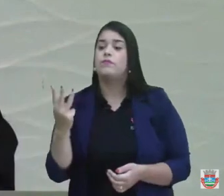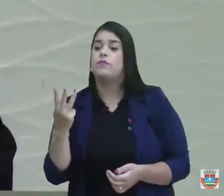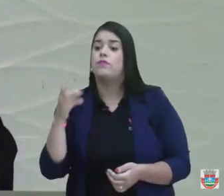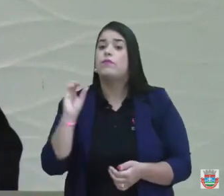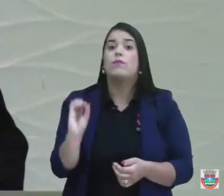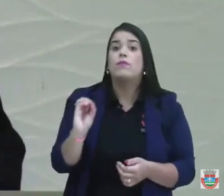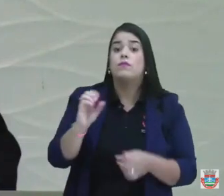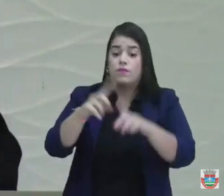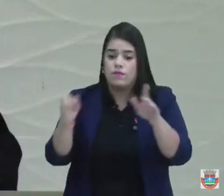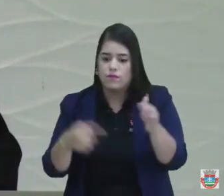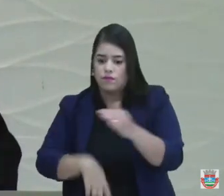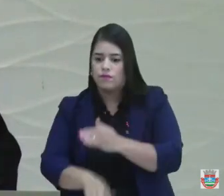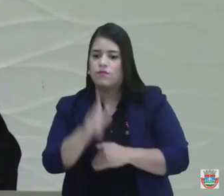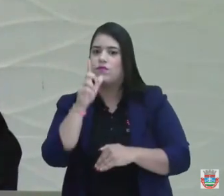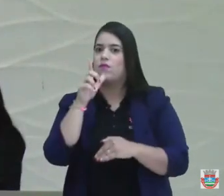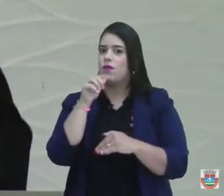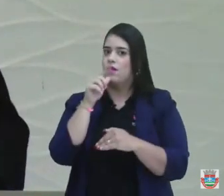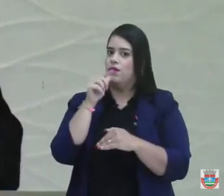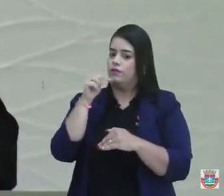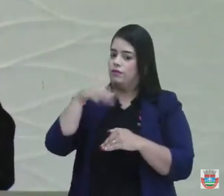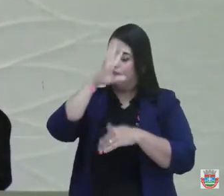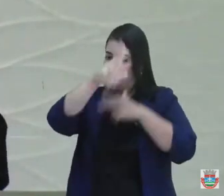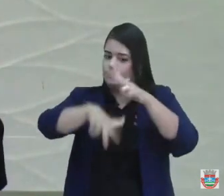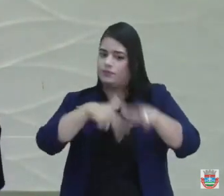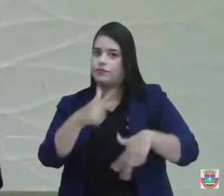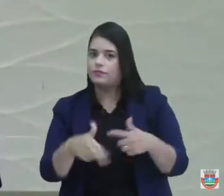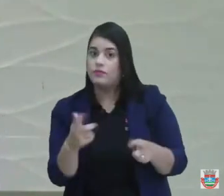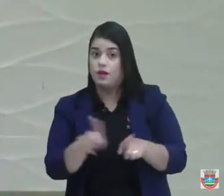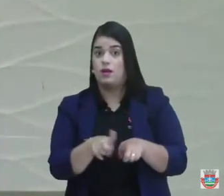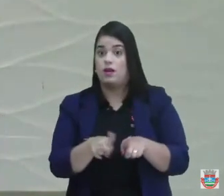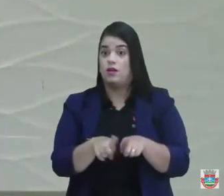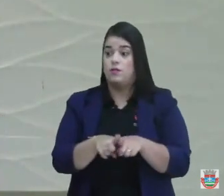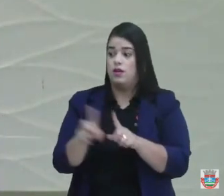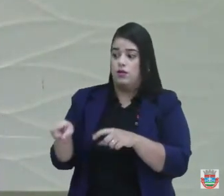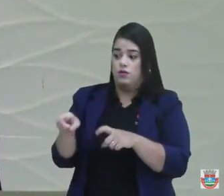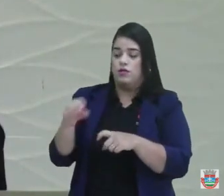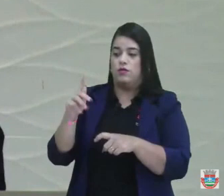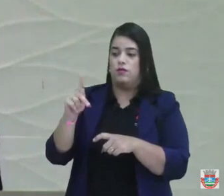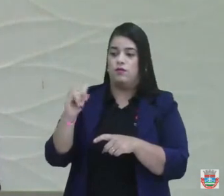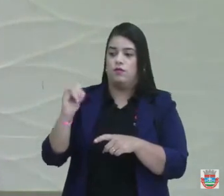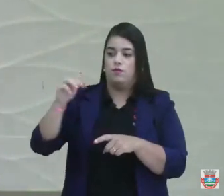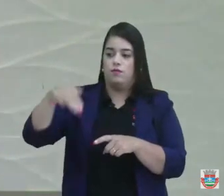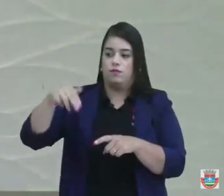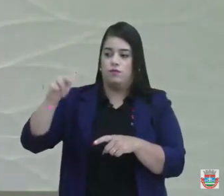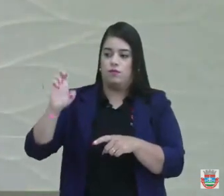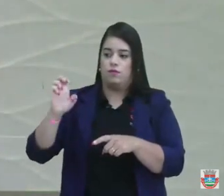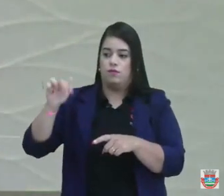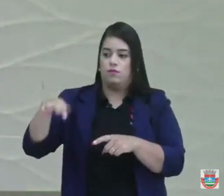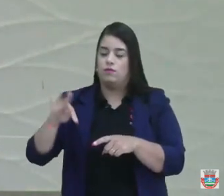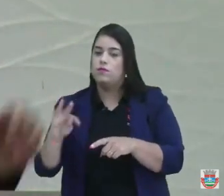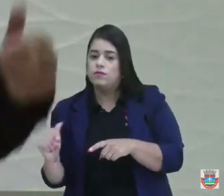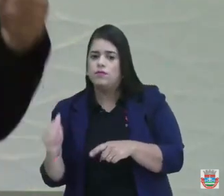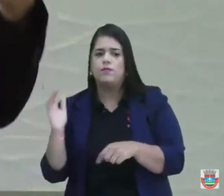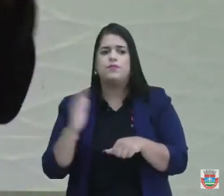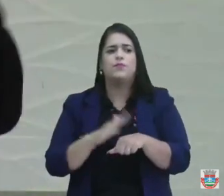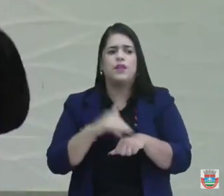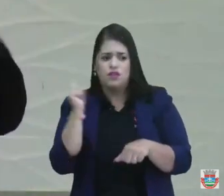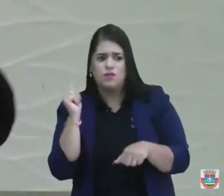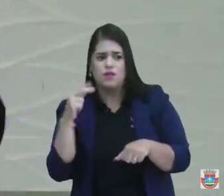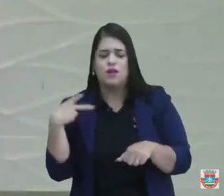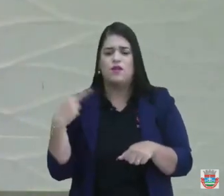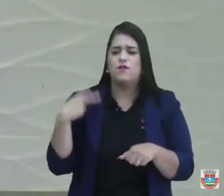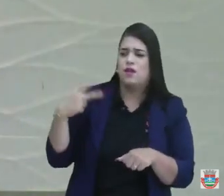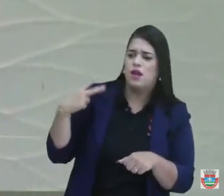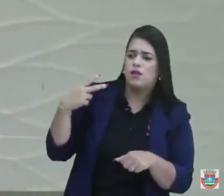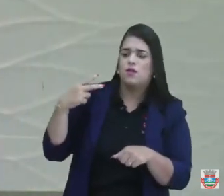em São Bento do Luna, inclusive um na pimenta. Chamei o vereador Pachequinho, fui lá eu mesmo que